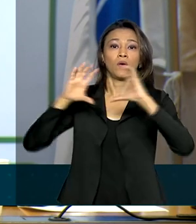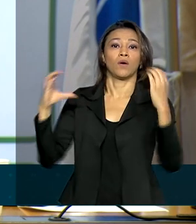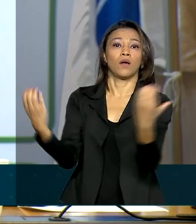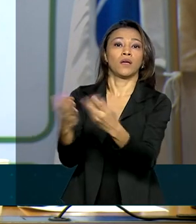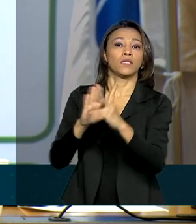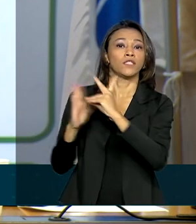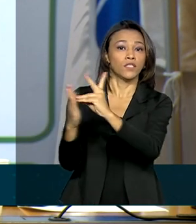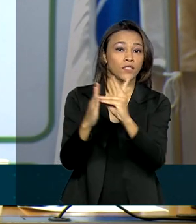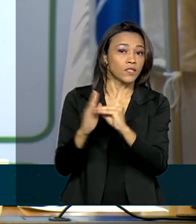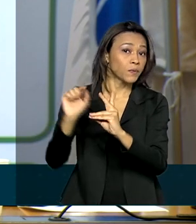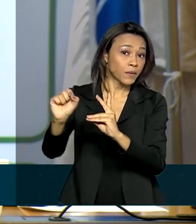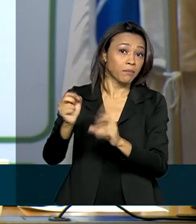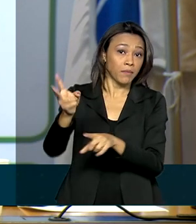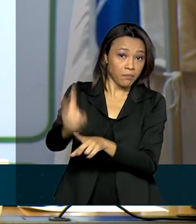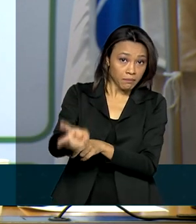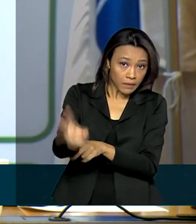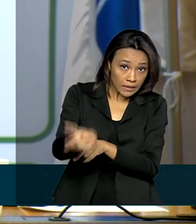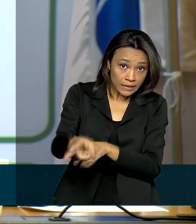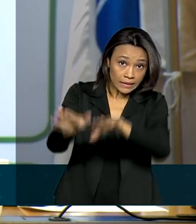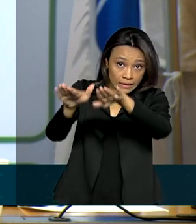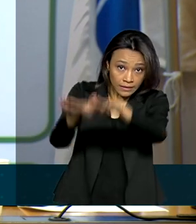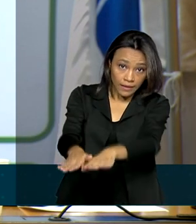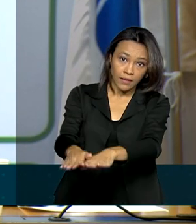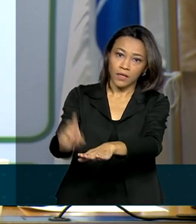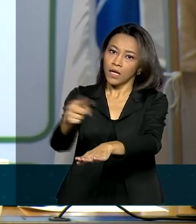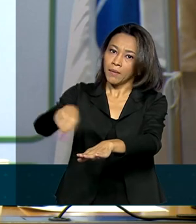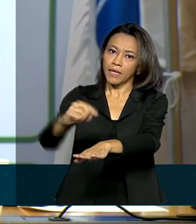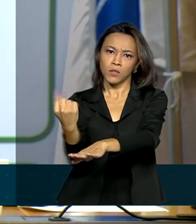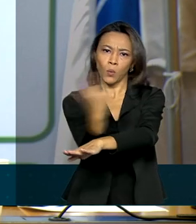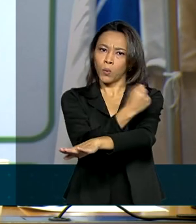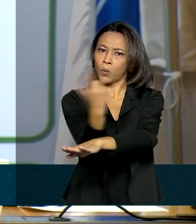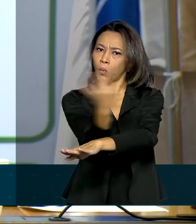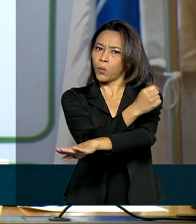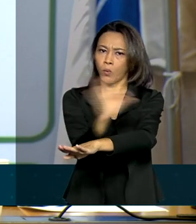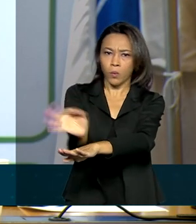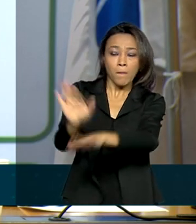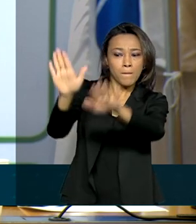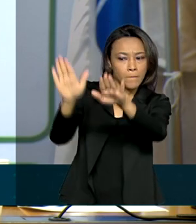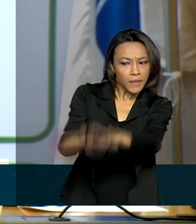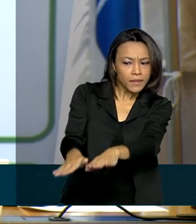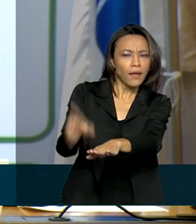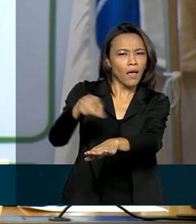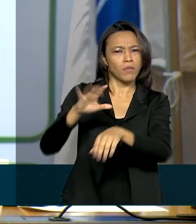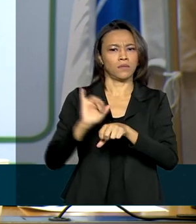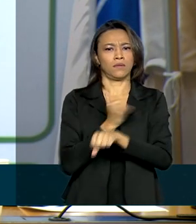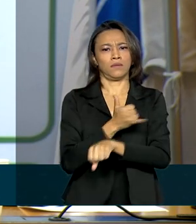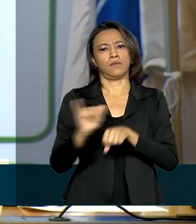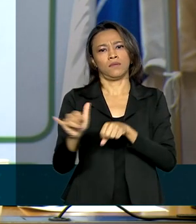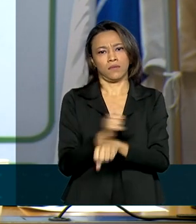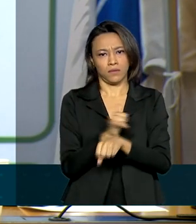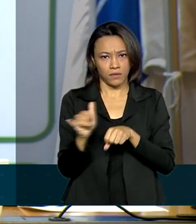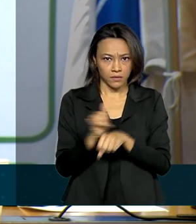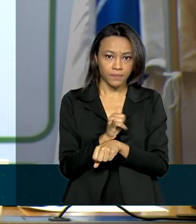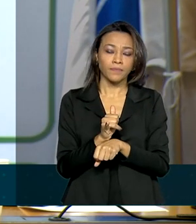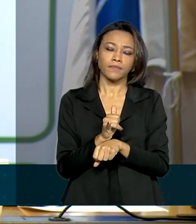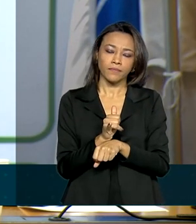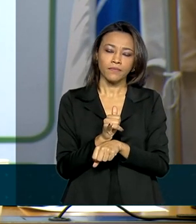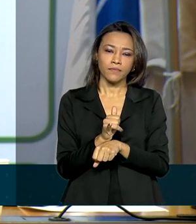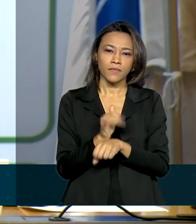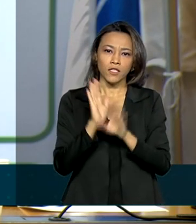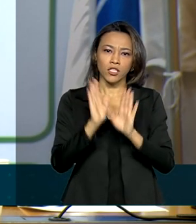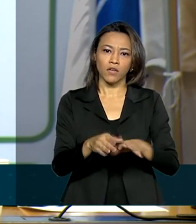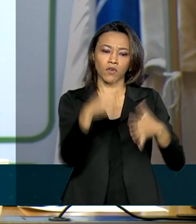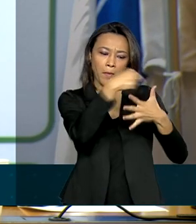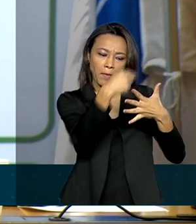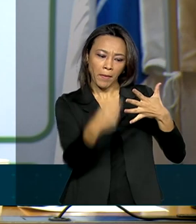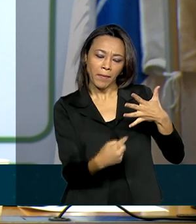permanência dos mesmos nas aldeias. Então é uma importante estratégia que foi condicionada para